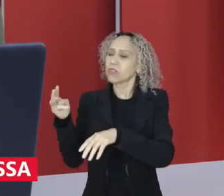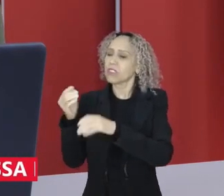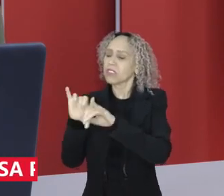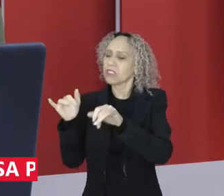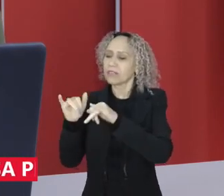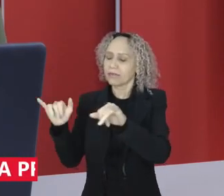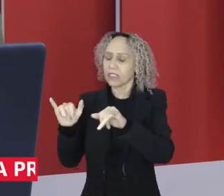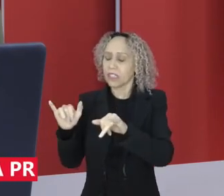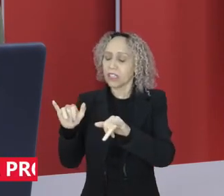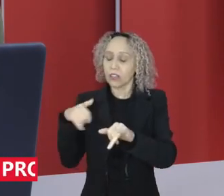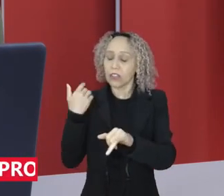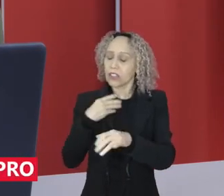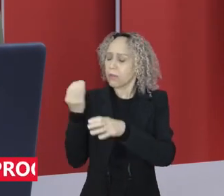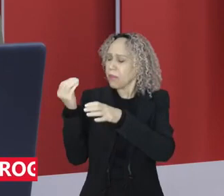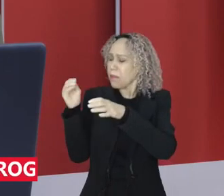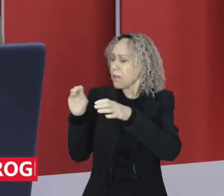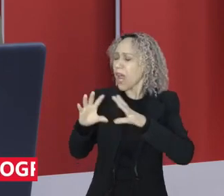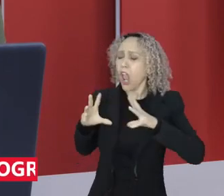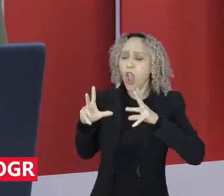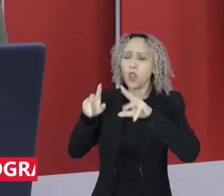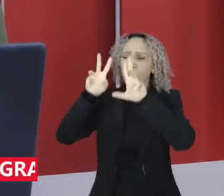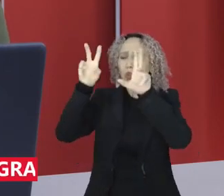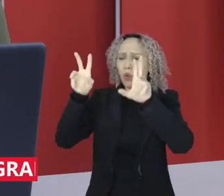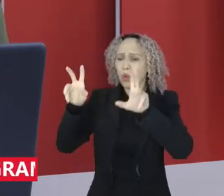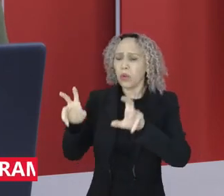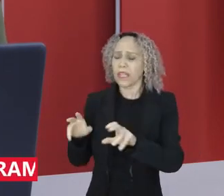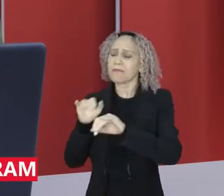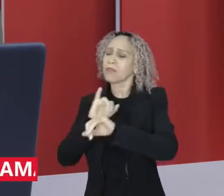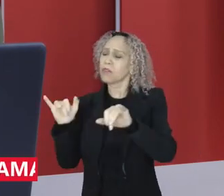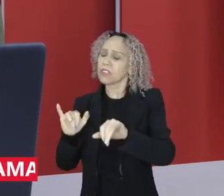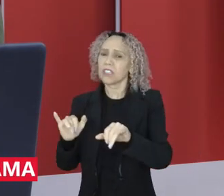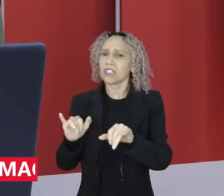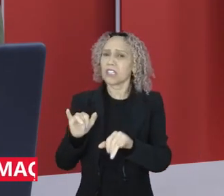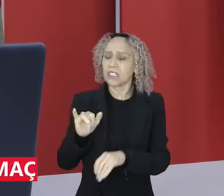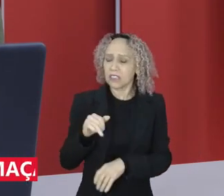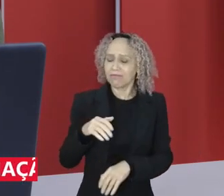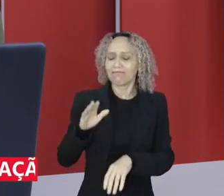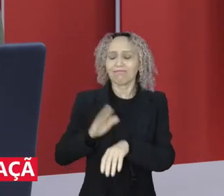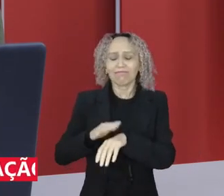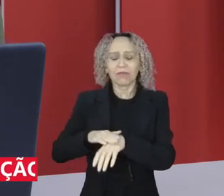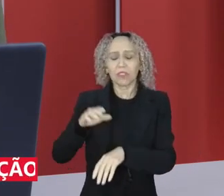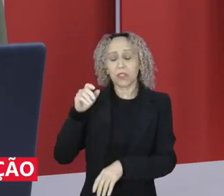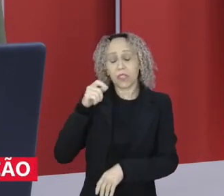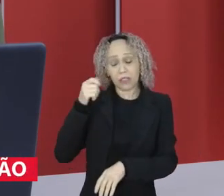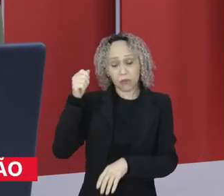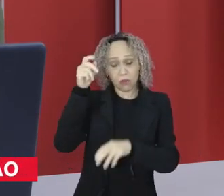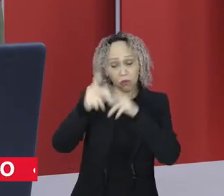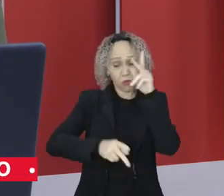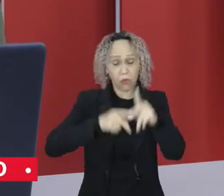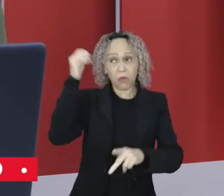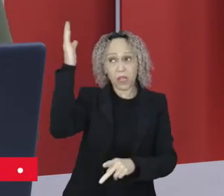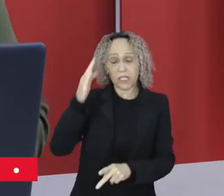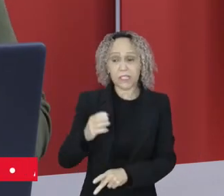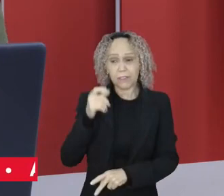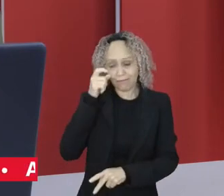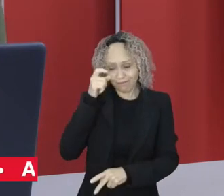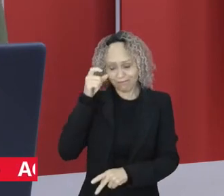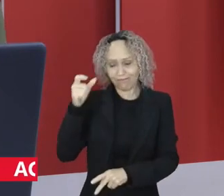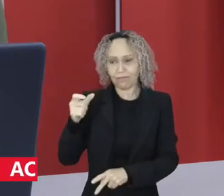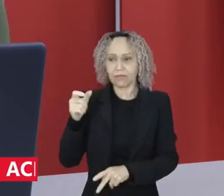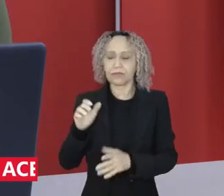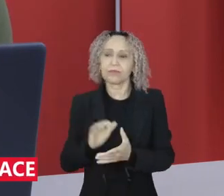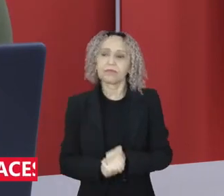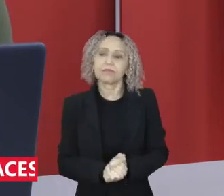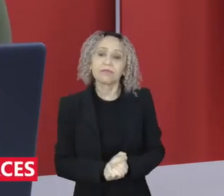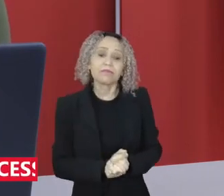assuntos de interesse nacional. Dá uma passadinha no nosso portal logo pela manhã para conferir. E o Google perdeu uma grande